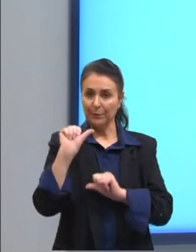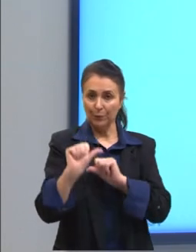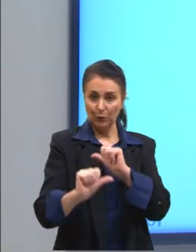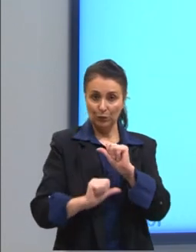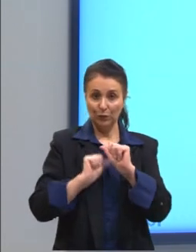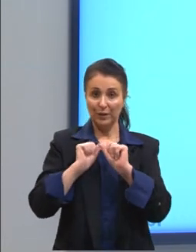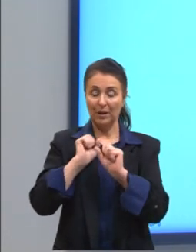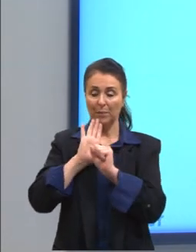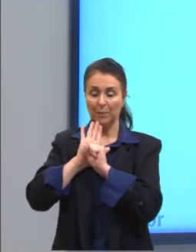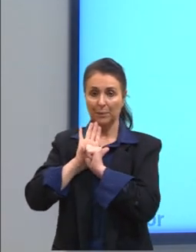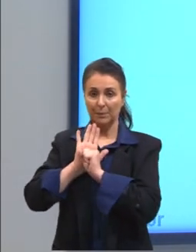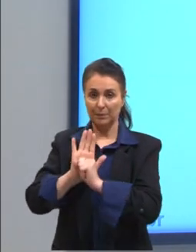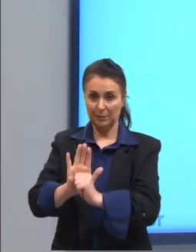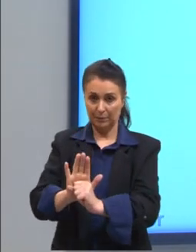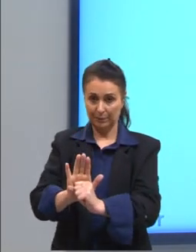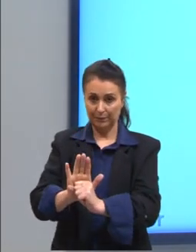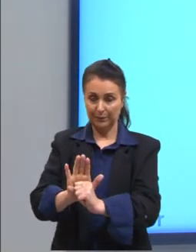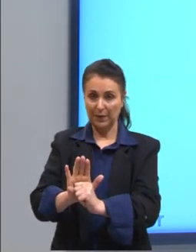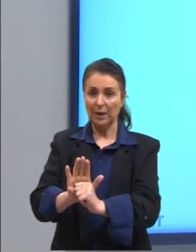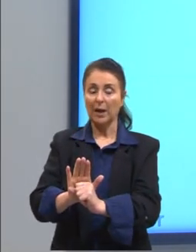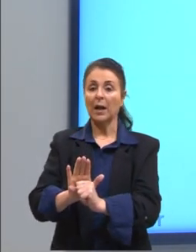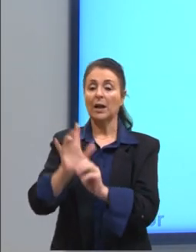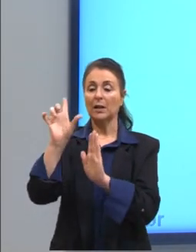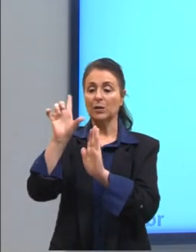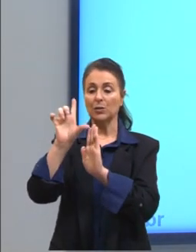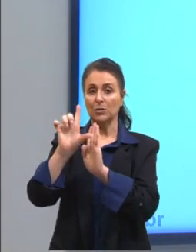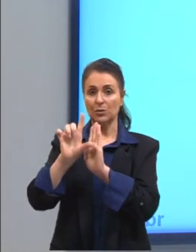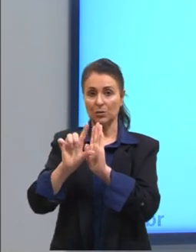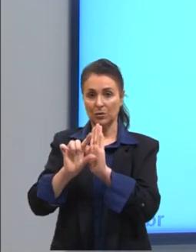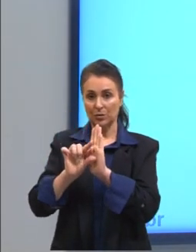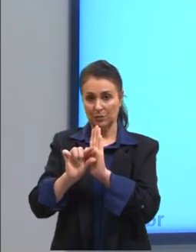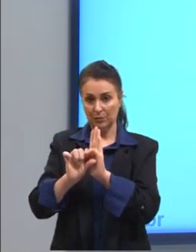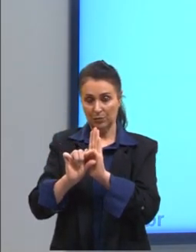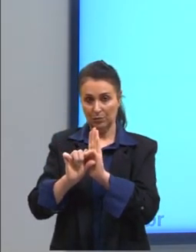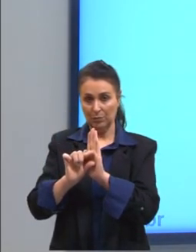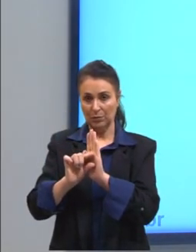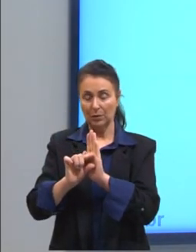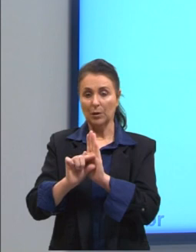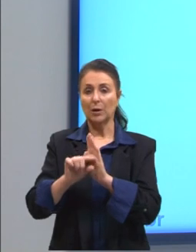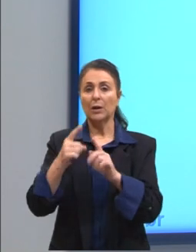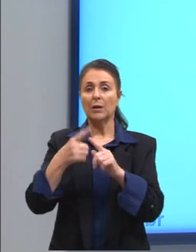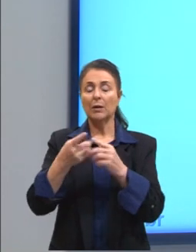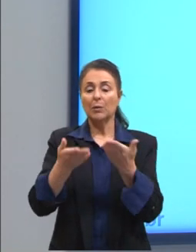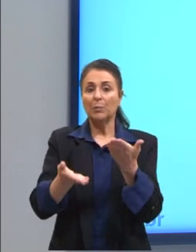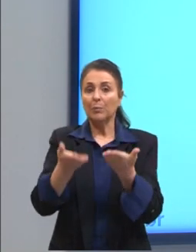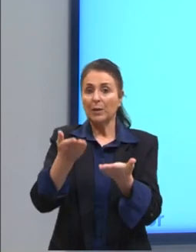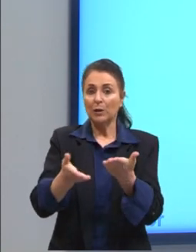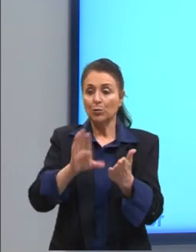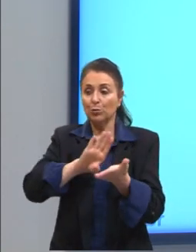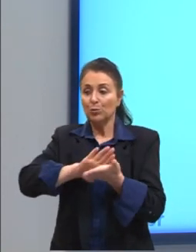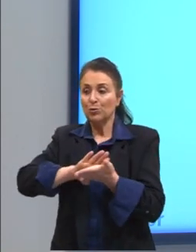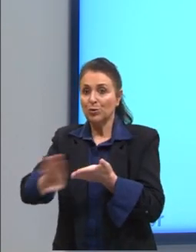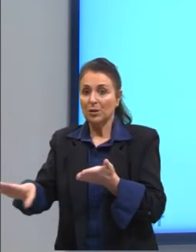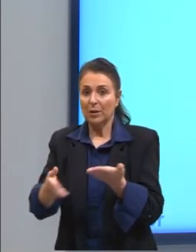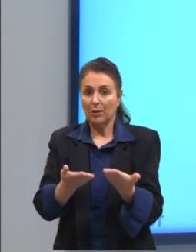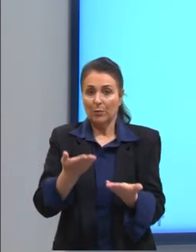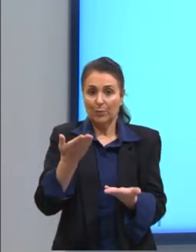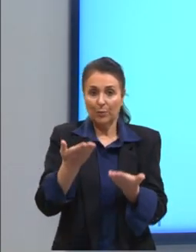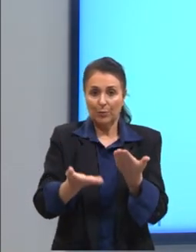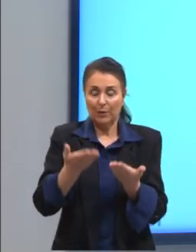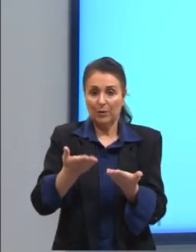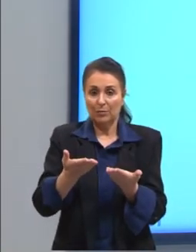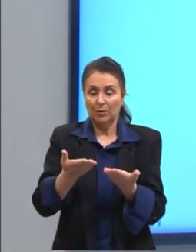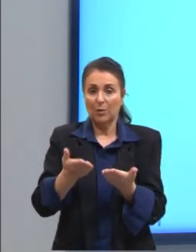pressão. Essa pressão vai diminuir. Por quê? Vejam que aqui eu tinha o peso. Aqui eu não tenho mais. Eu tirei. Então, a